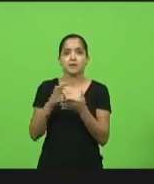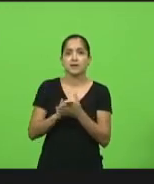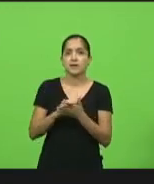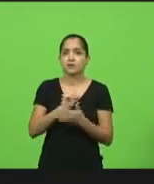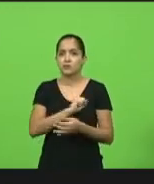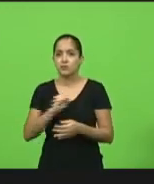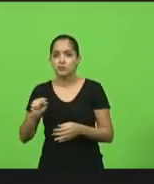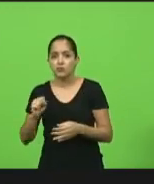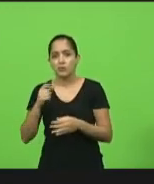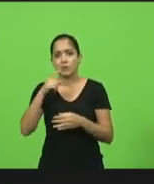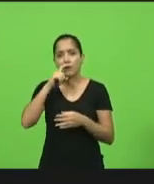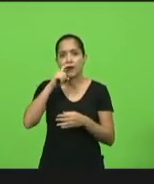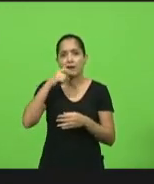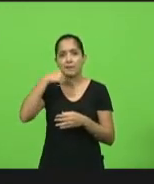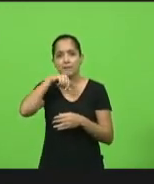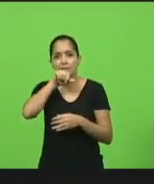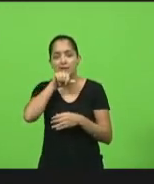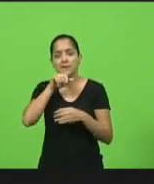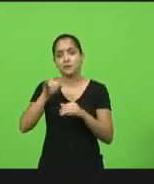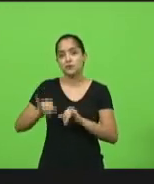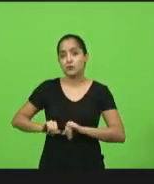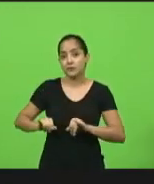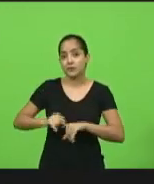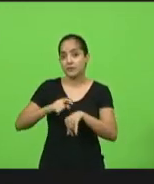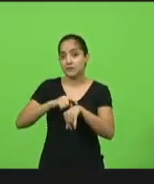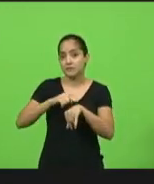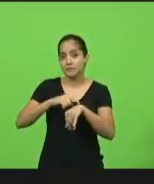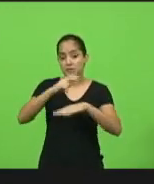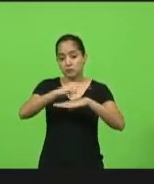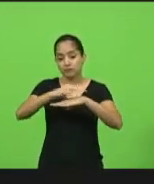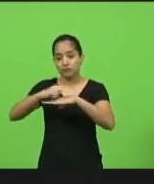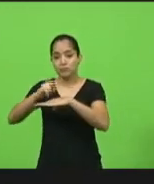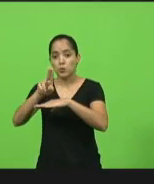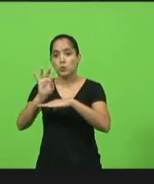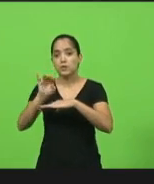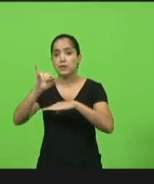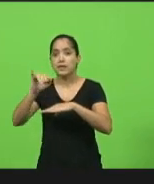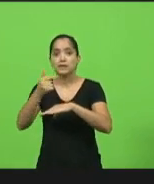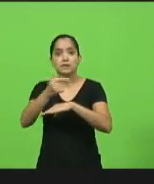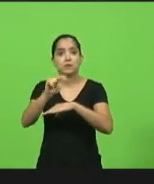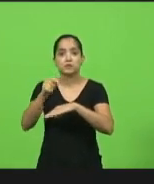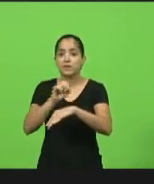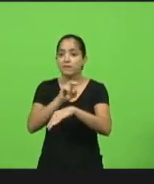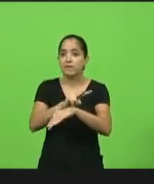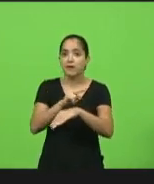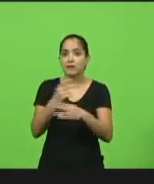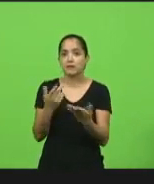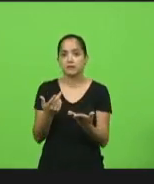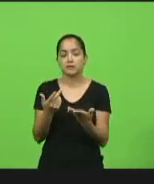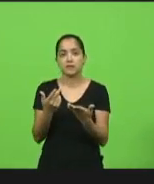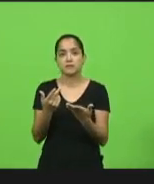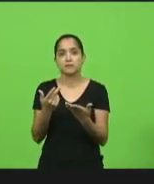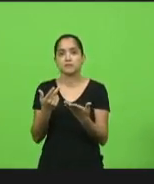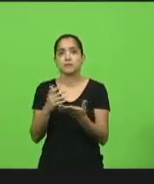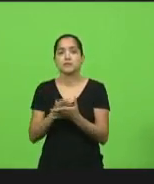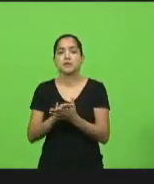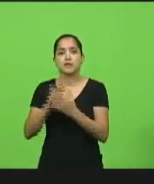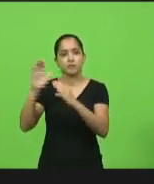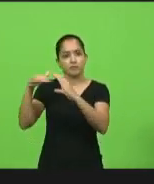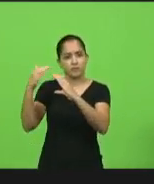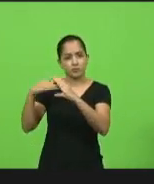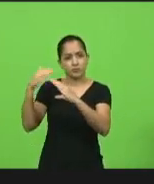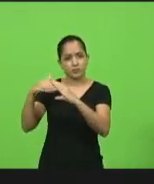pai, mãe, sofrendo nesse momento difícil, sem leito de UTI. As pessoas acabam nos marcando em rede social, nos mandando WhatsApp. E